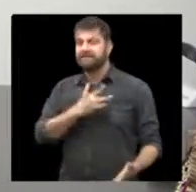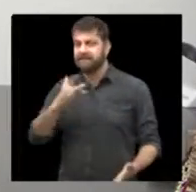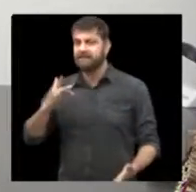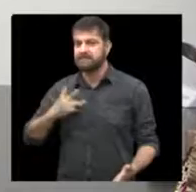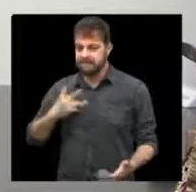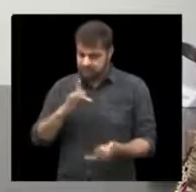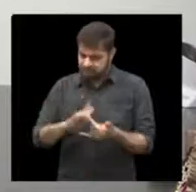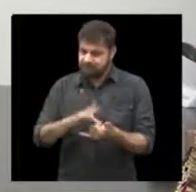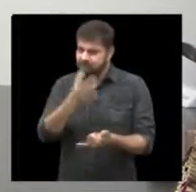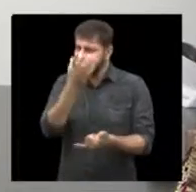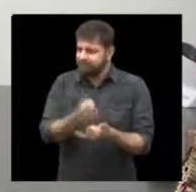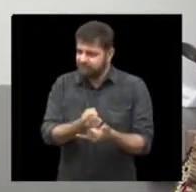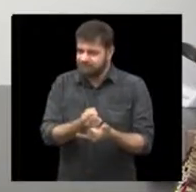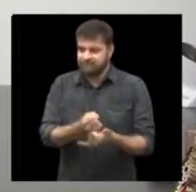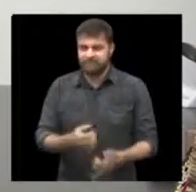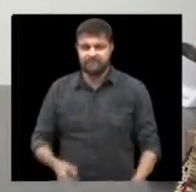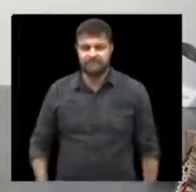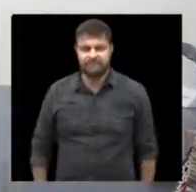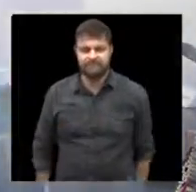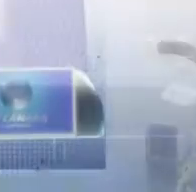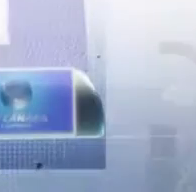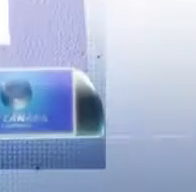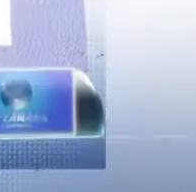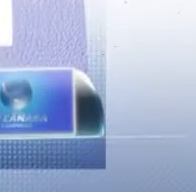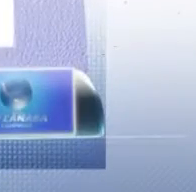saúde através do aplicativo.